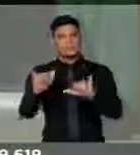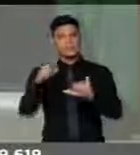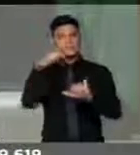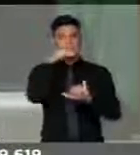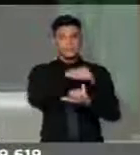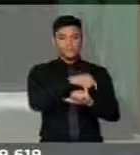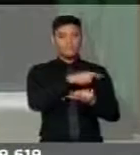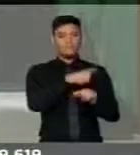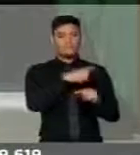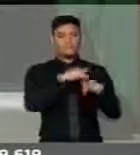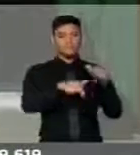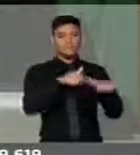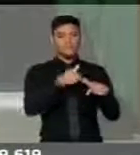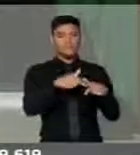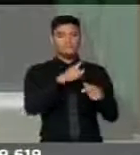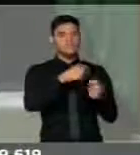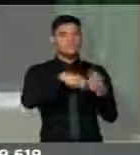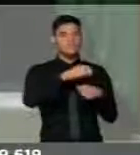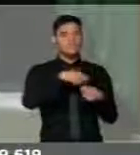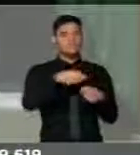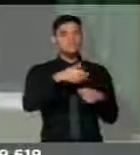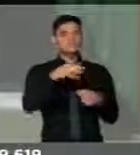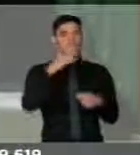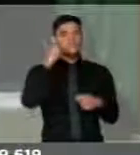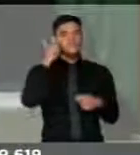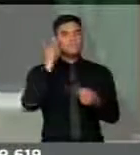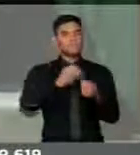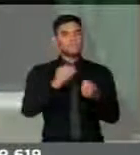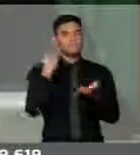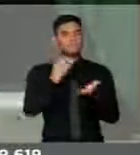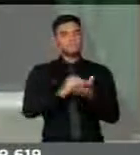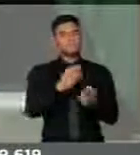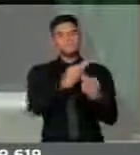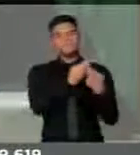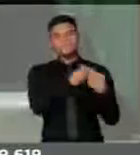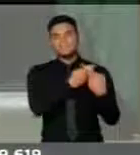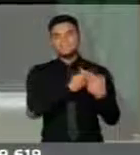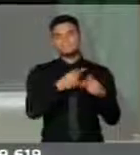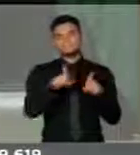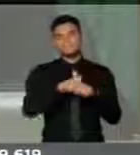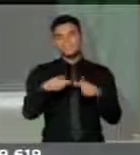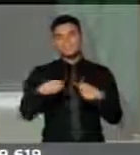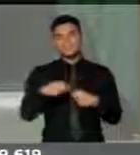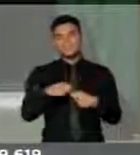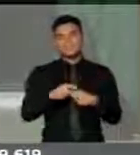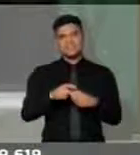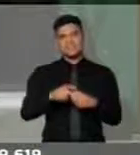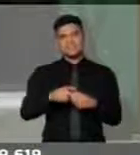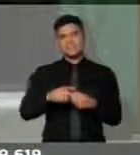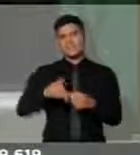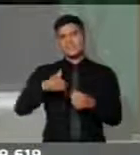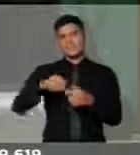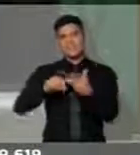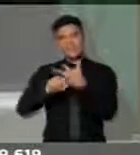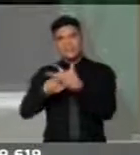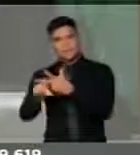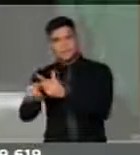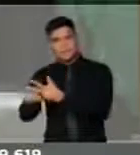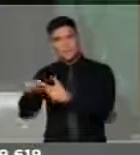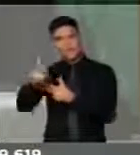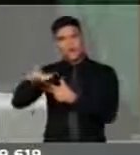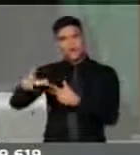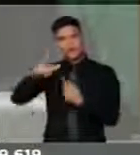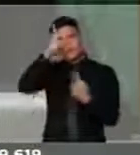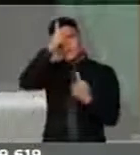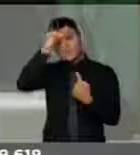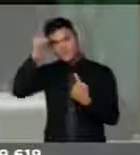operações foram crime de responsabilidade. Até porque teríamos que caçar vários governadores, prefeitos e